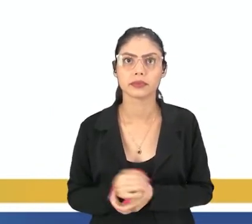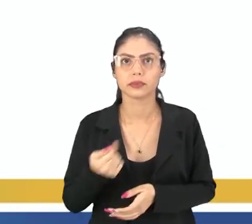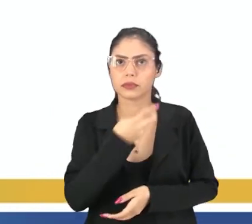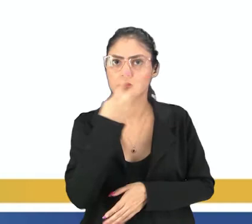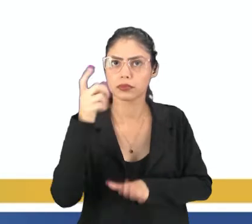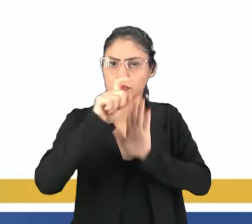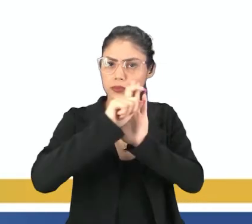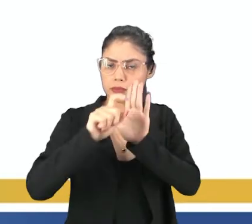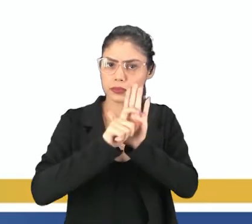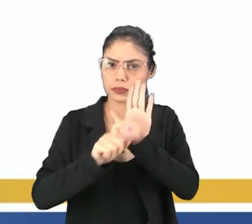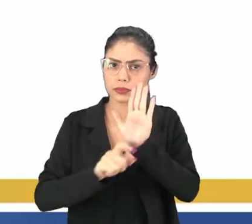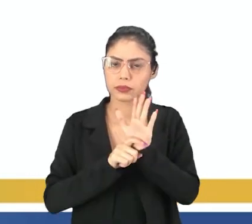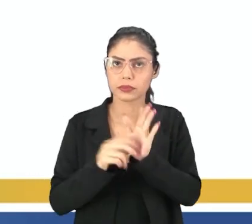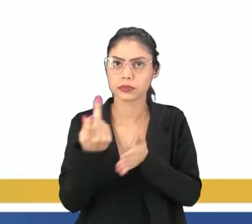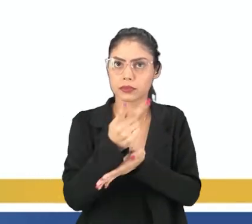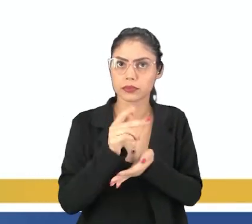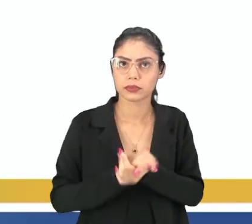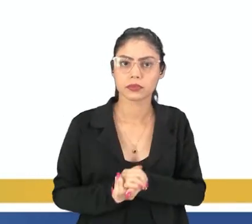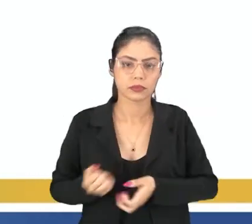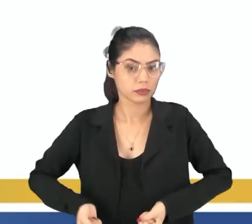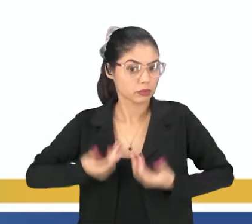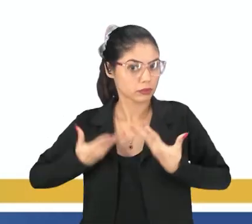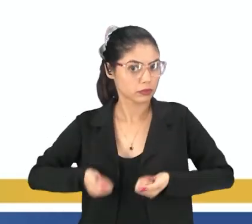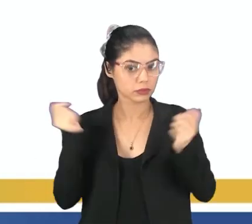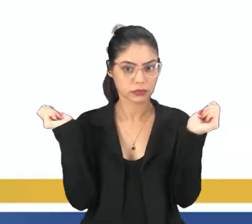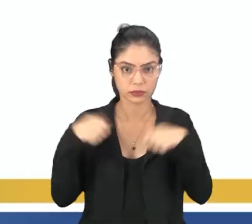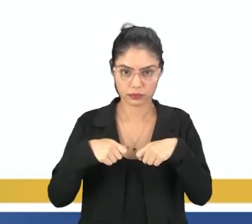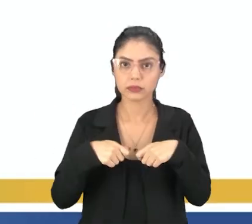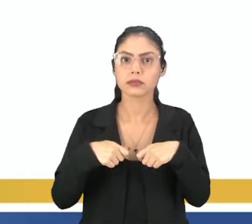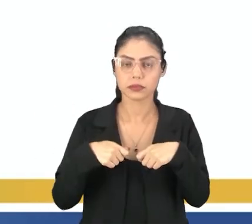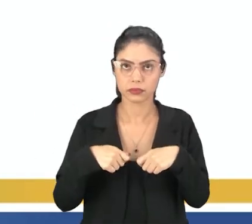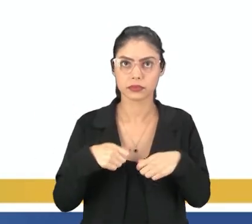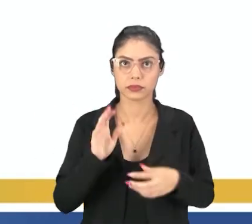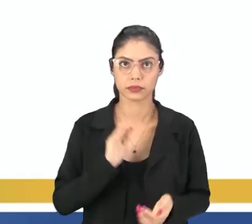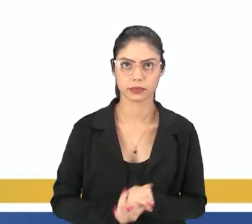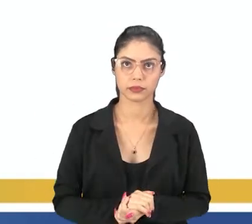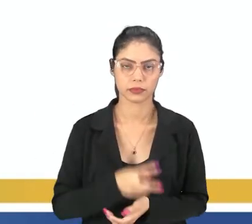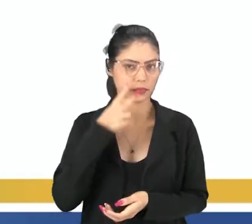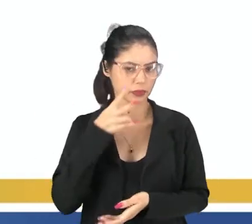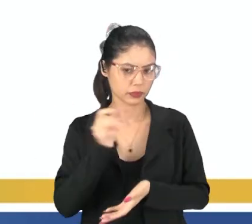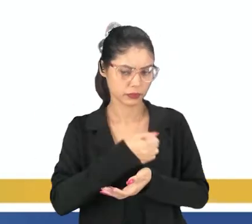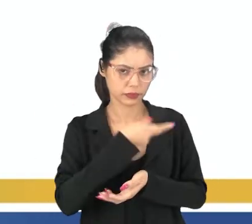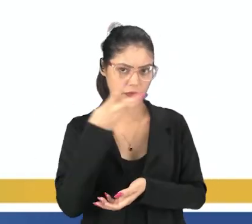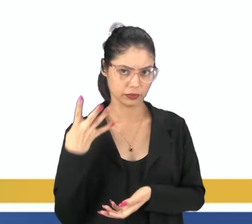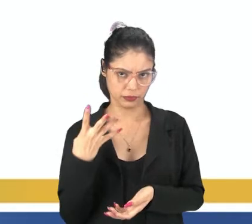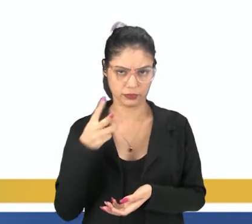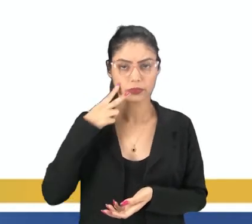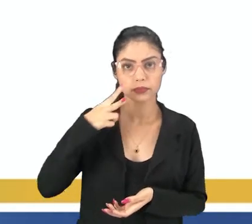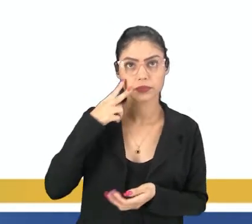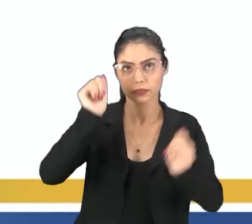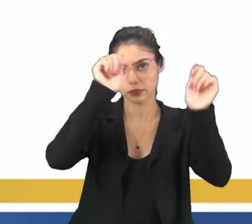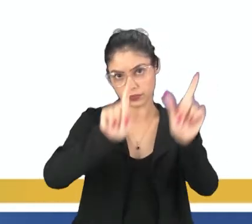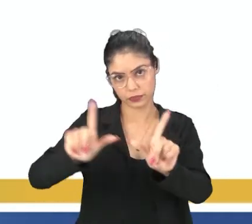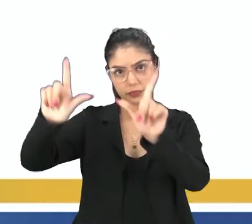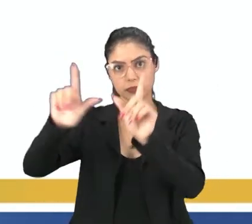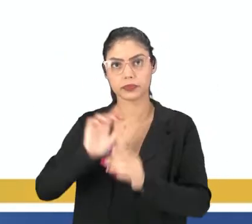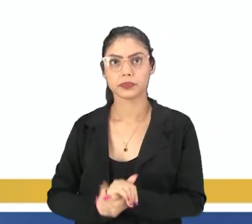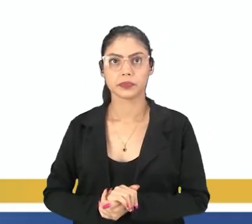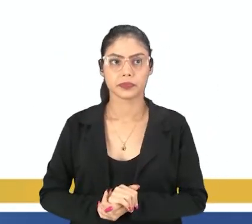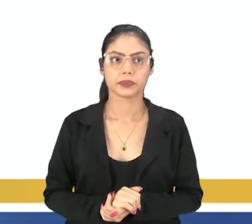Quantos versos O poema possui? Vamos contar? Vê comigo aí na telinha